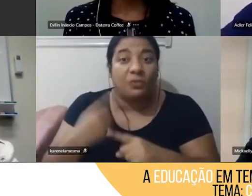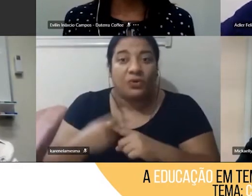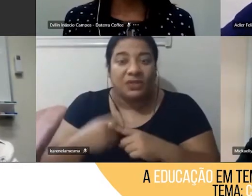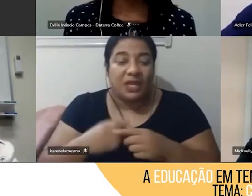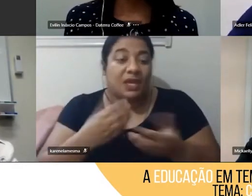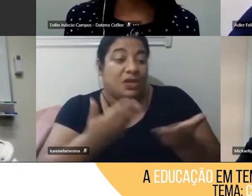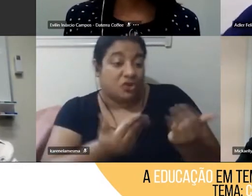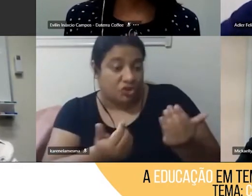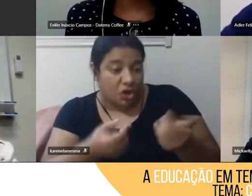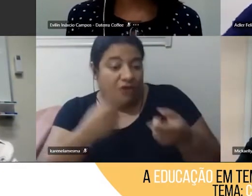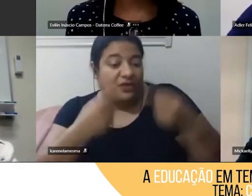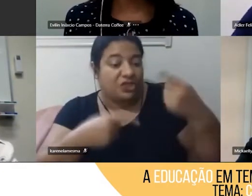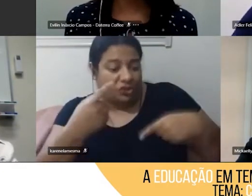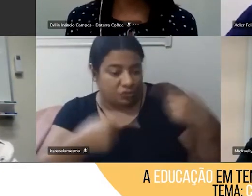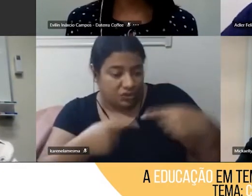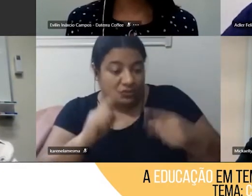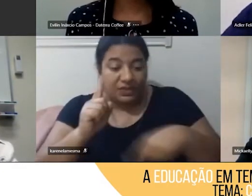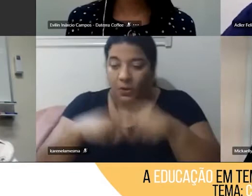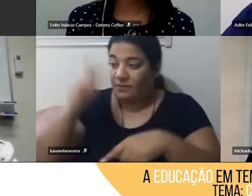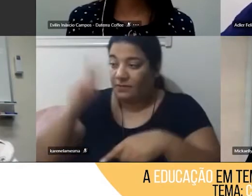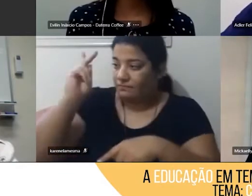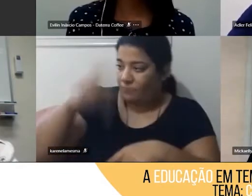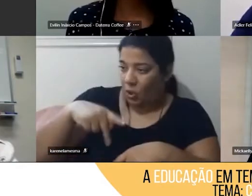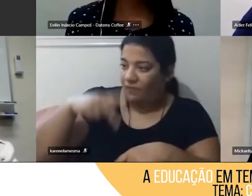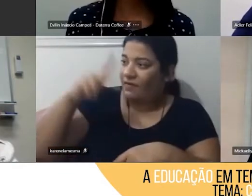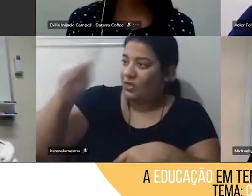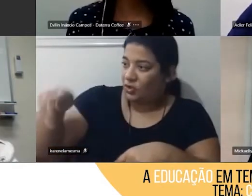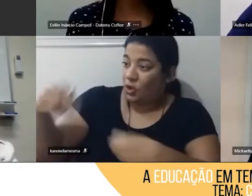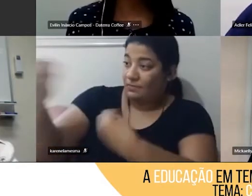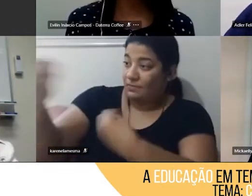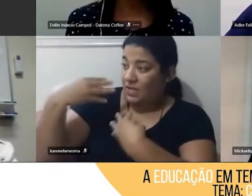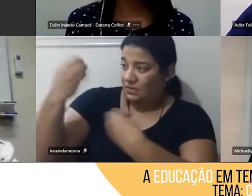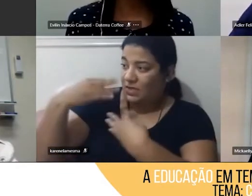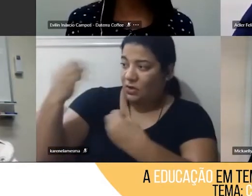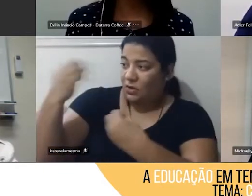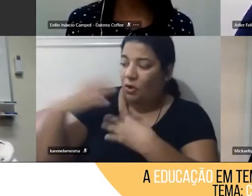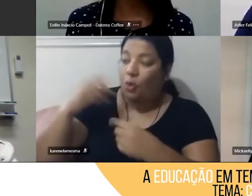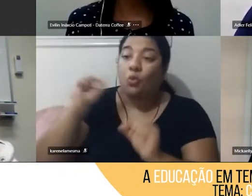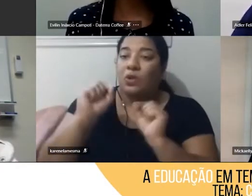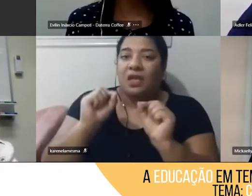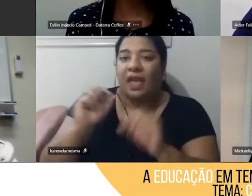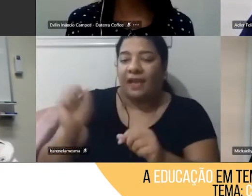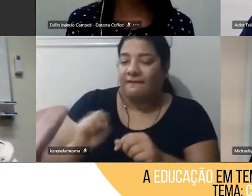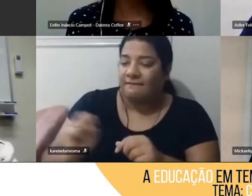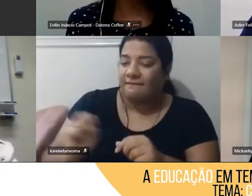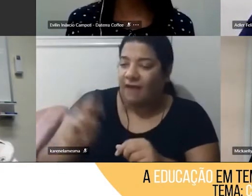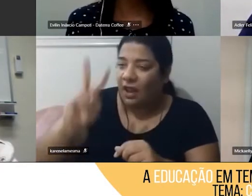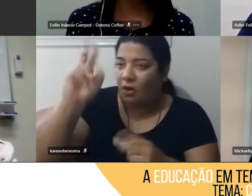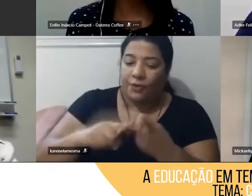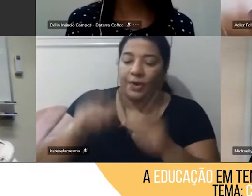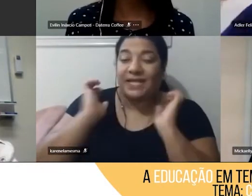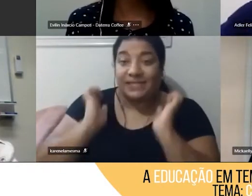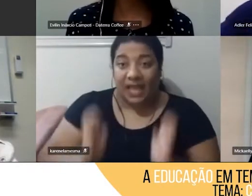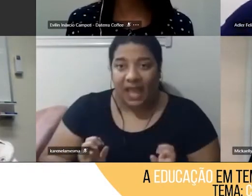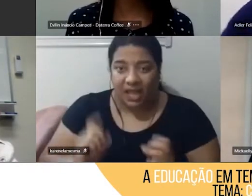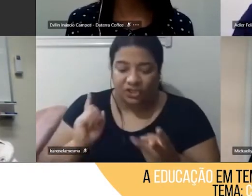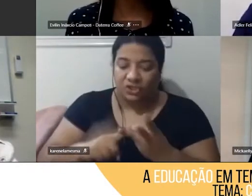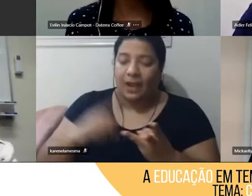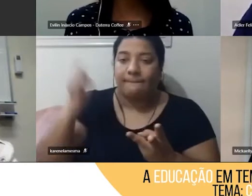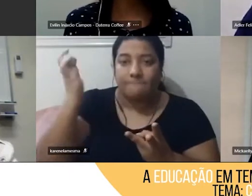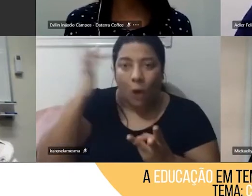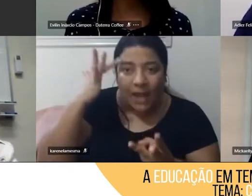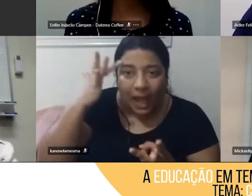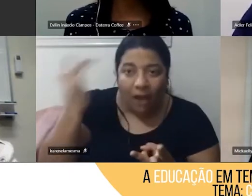quando veio a visão do professor, o que era para ele, valores, ética, moral, me ajudou muito também a crescer com